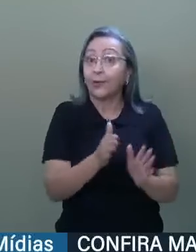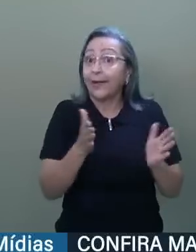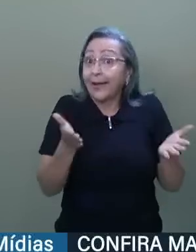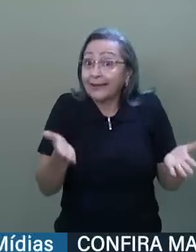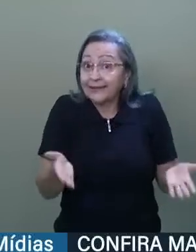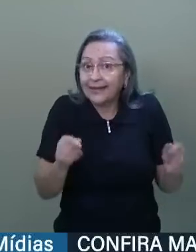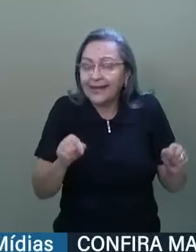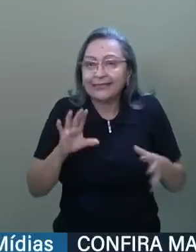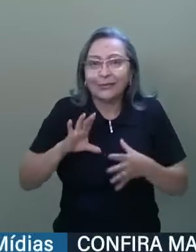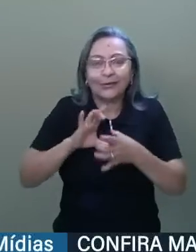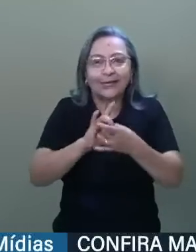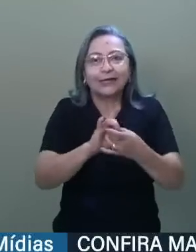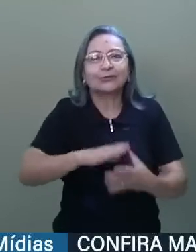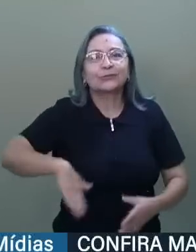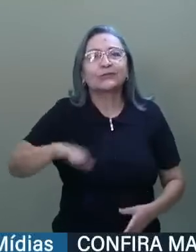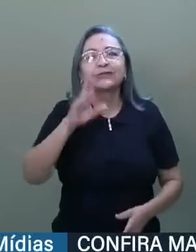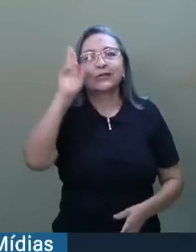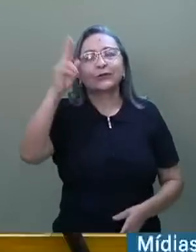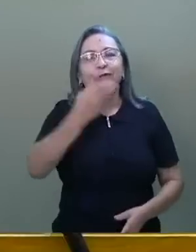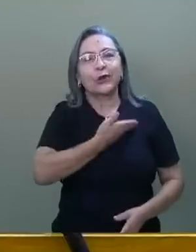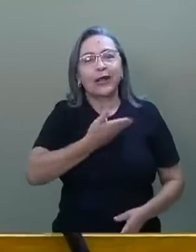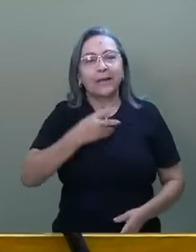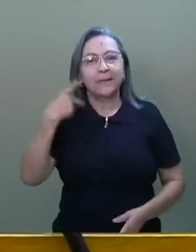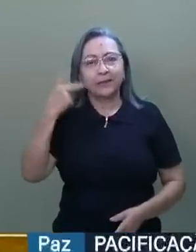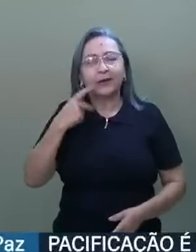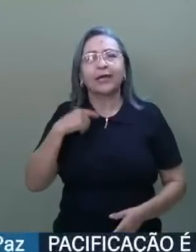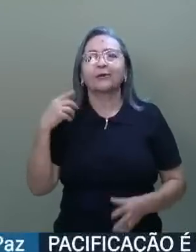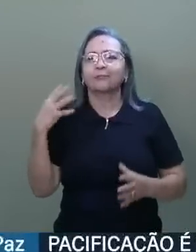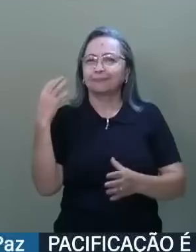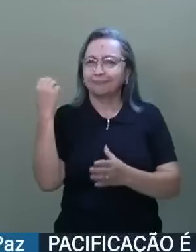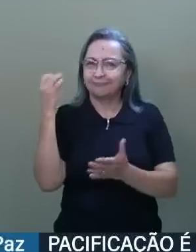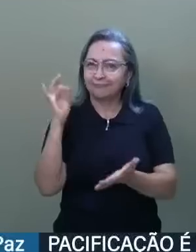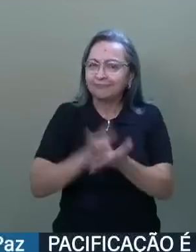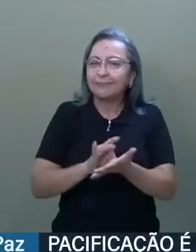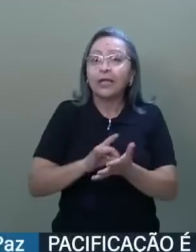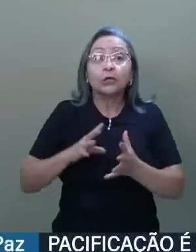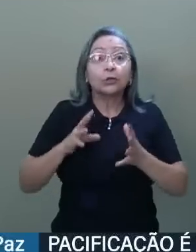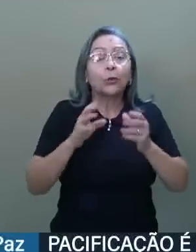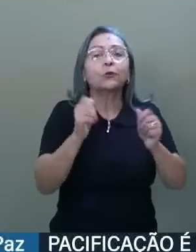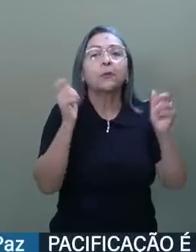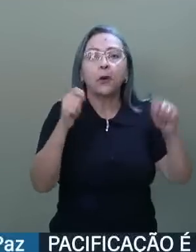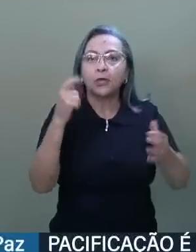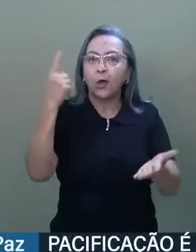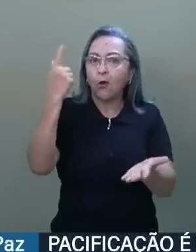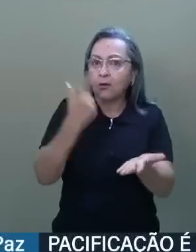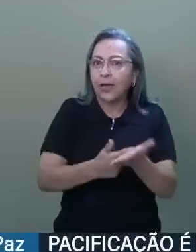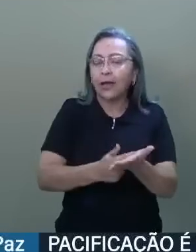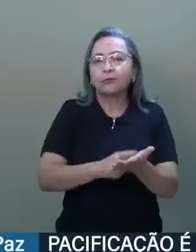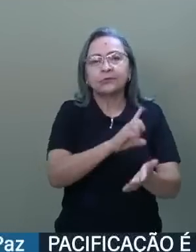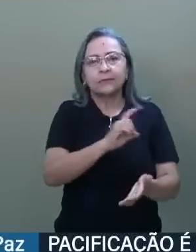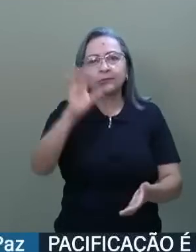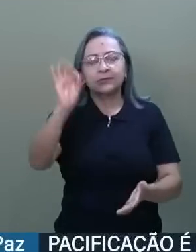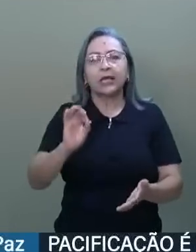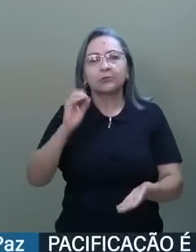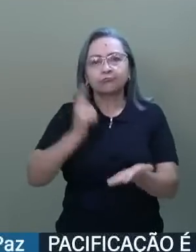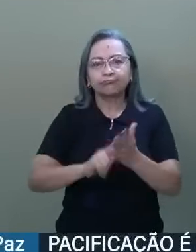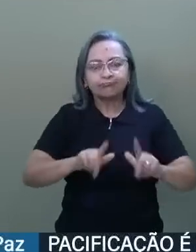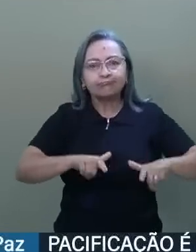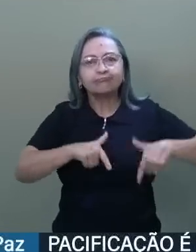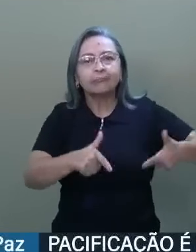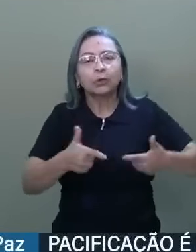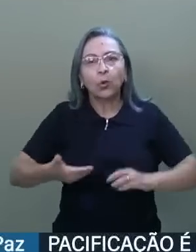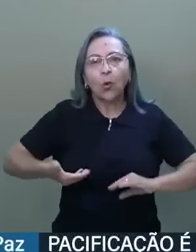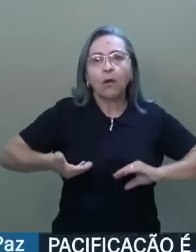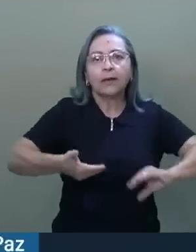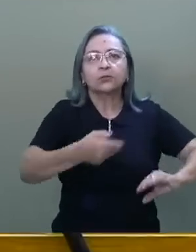colegas parlamentares, quero assegurar que todos podem contar com o absoluto engajamento da presidência do Congresso Nacional em